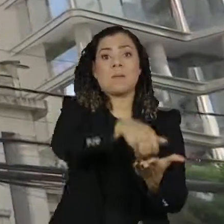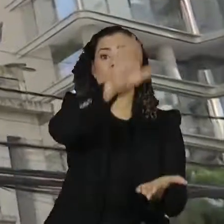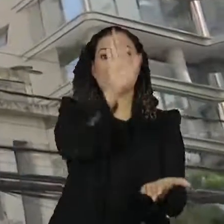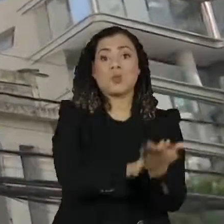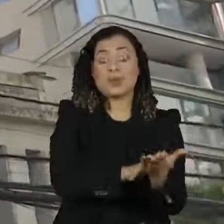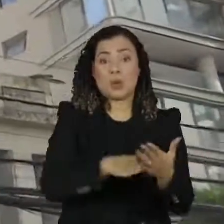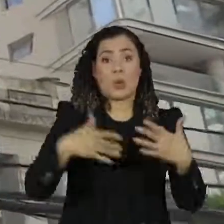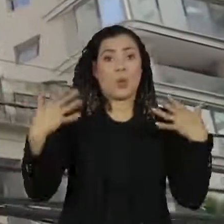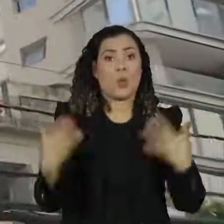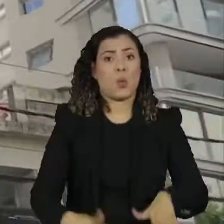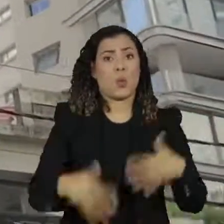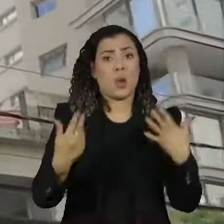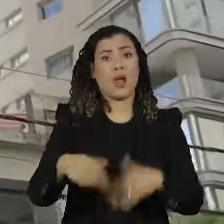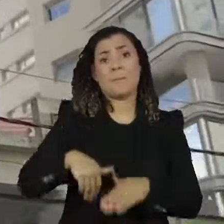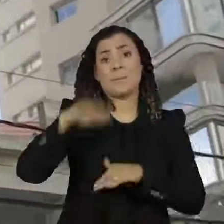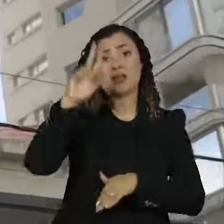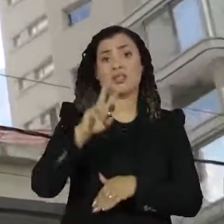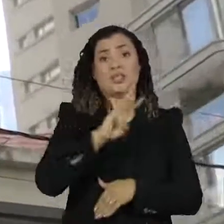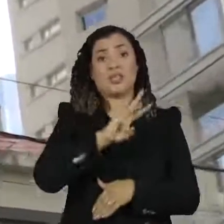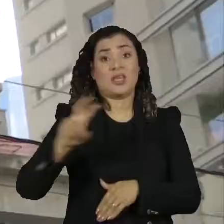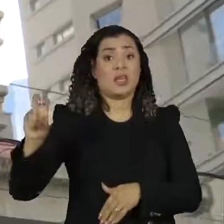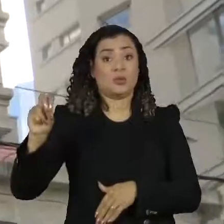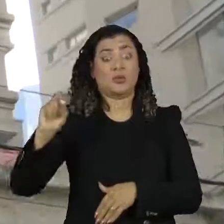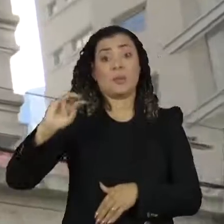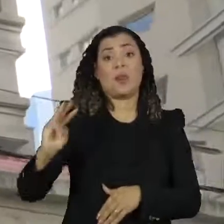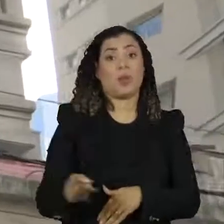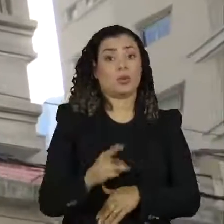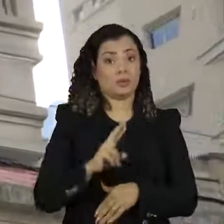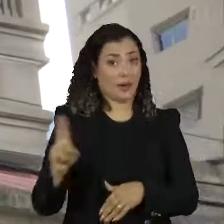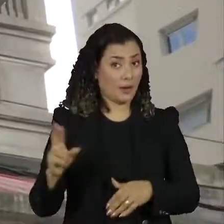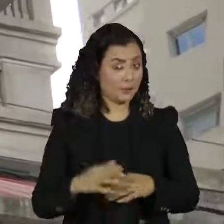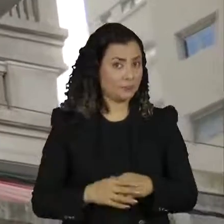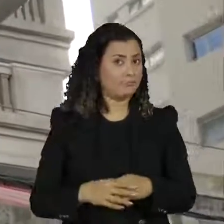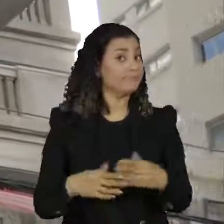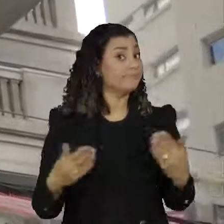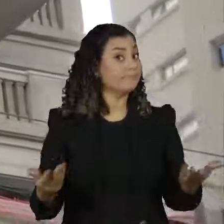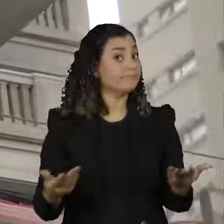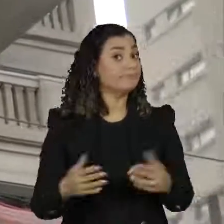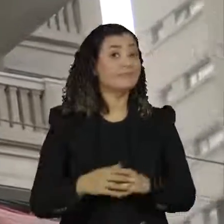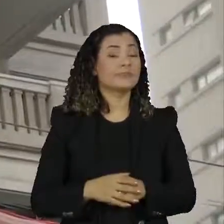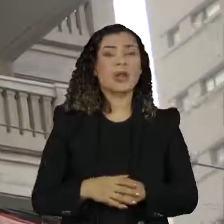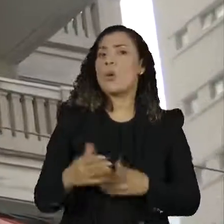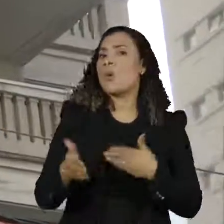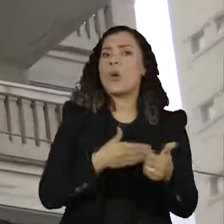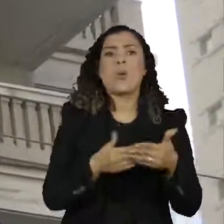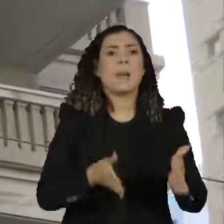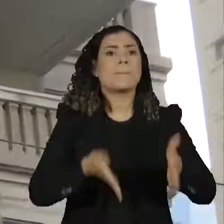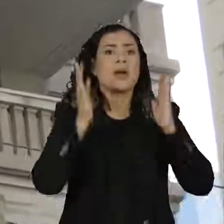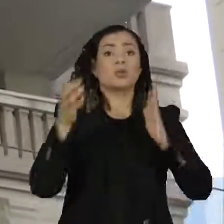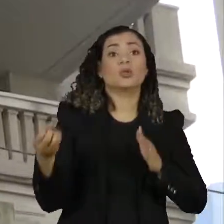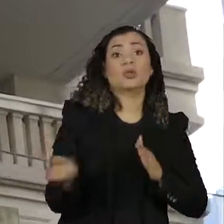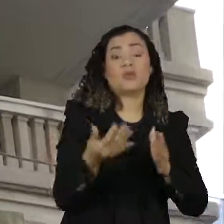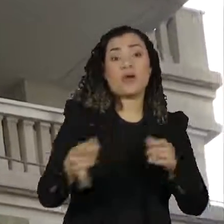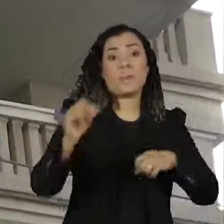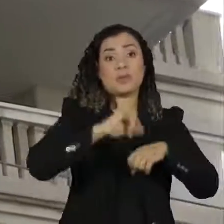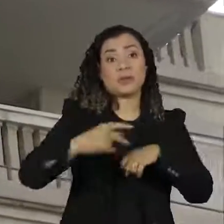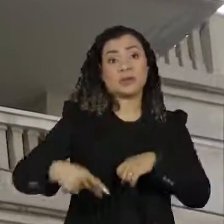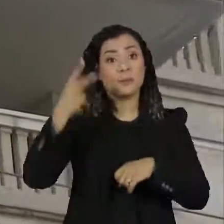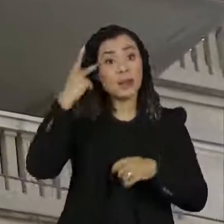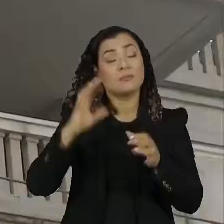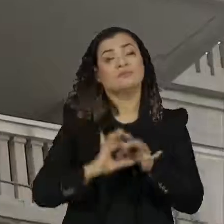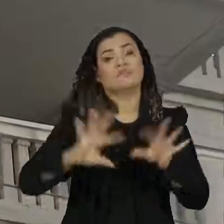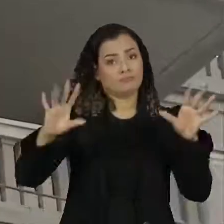somadas podem passar dos 500 milhões de reais. Toda edificação nova em qualquer região da capital paulista precisa de